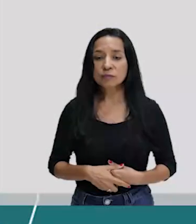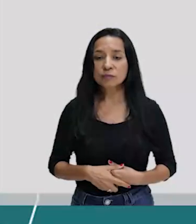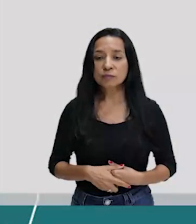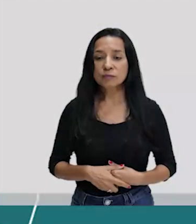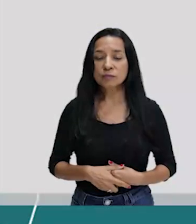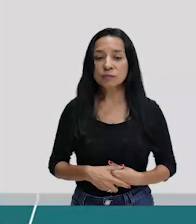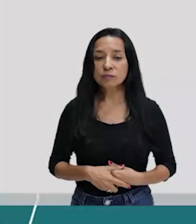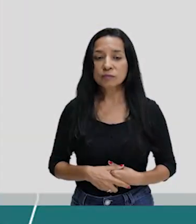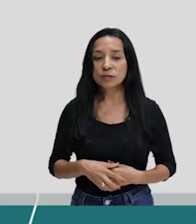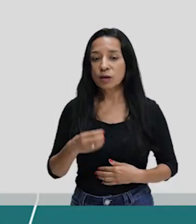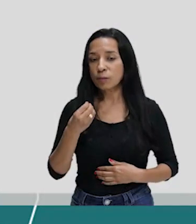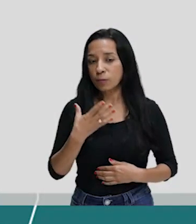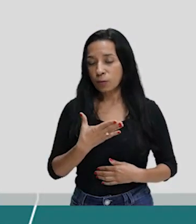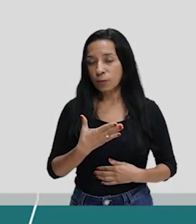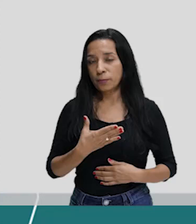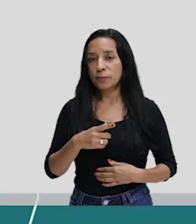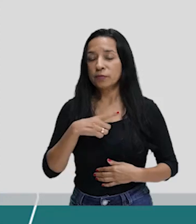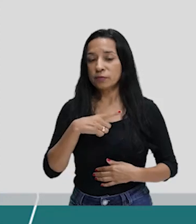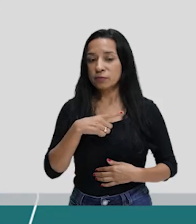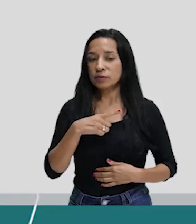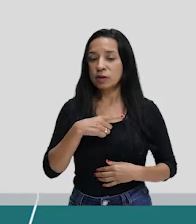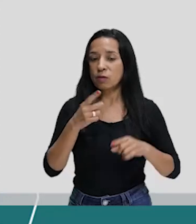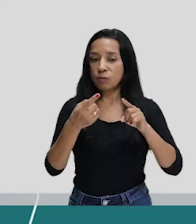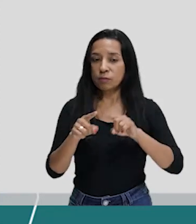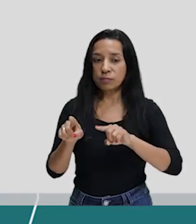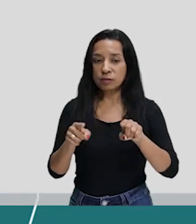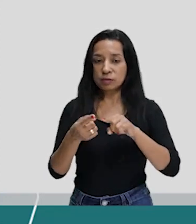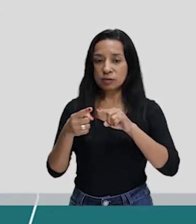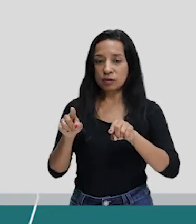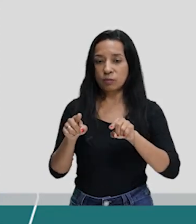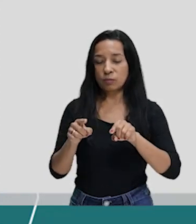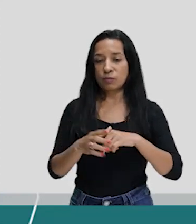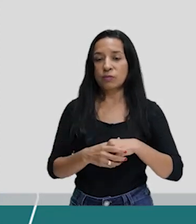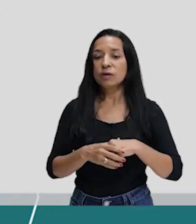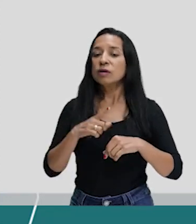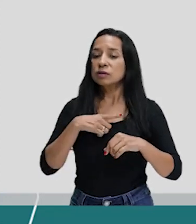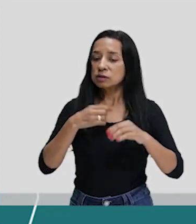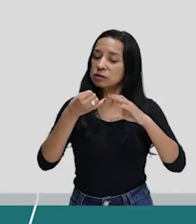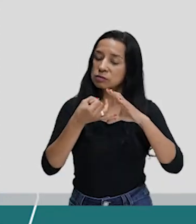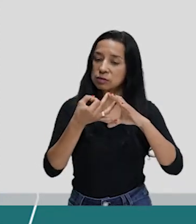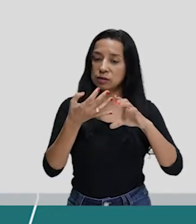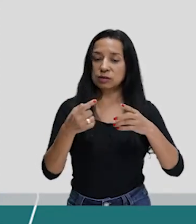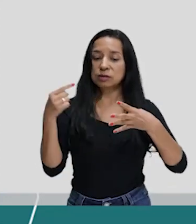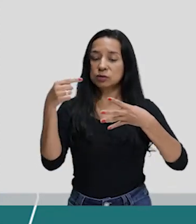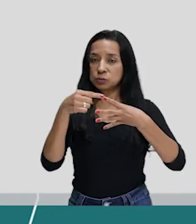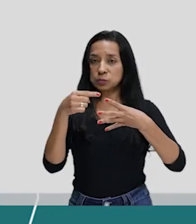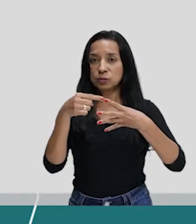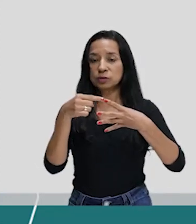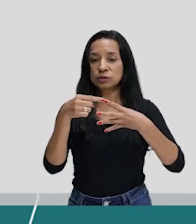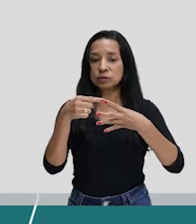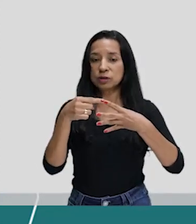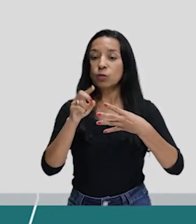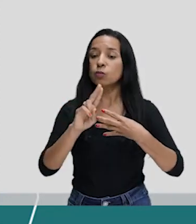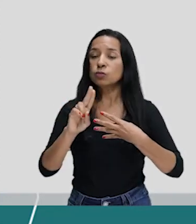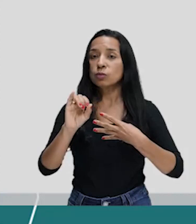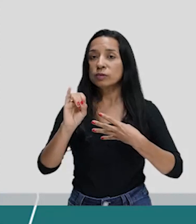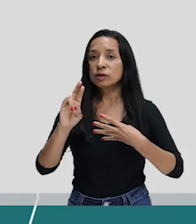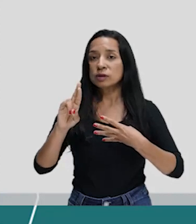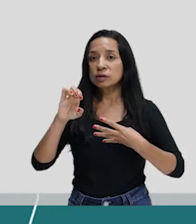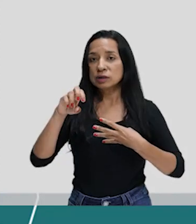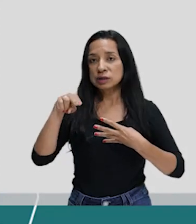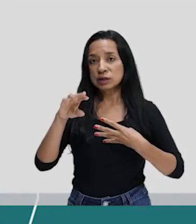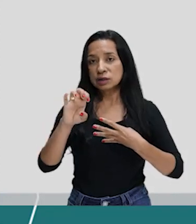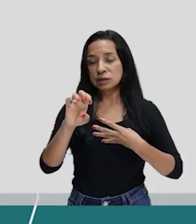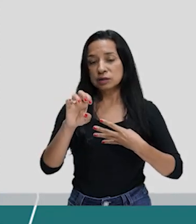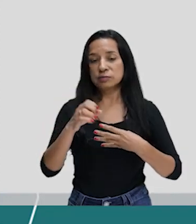Bom, gente, eu trouxe aqui uma canção que tem característica simbolista. O nome dessa canção é Irene. Eu quero